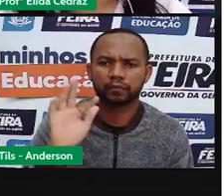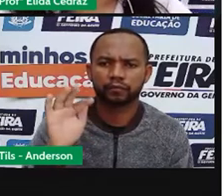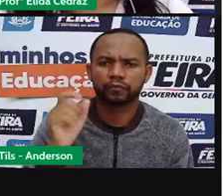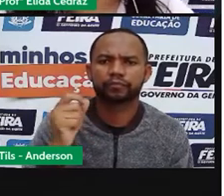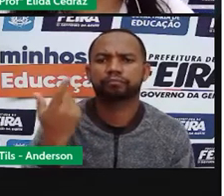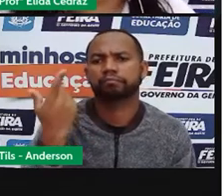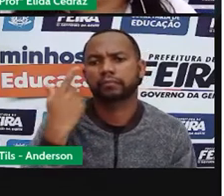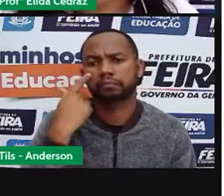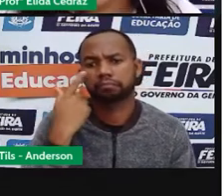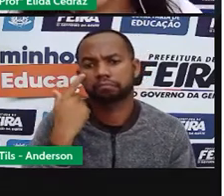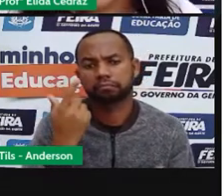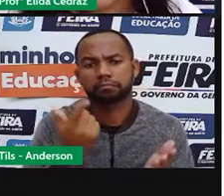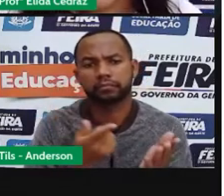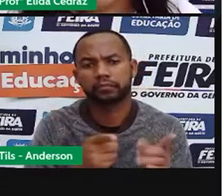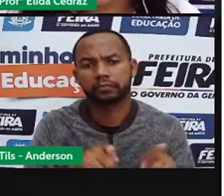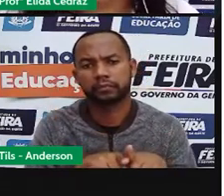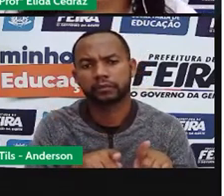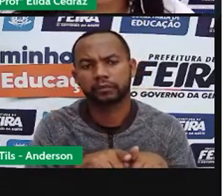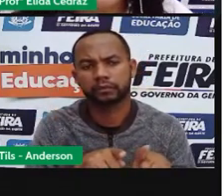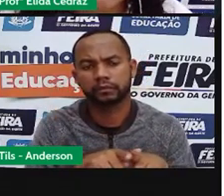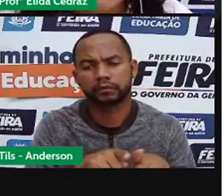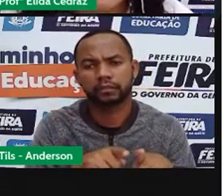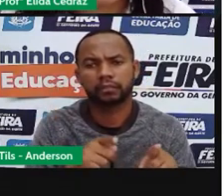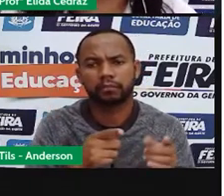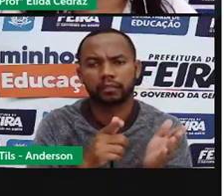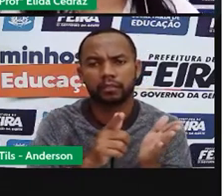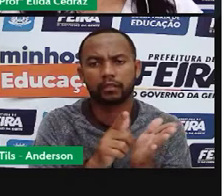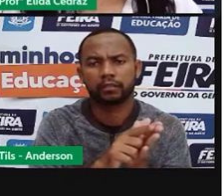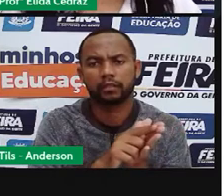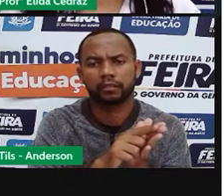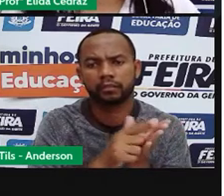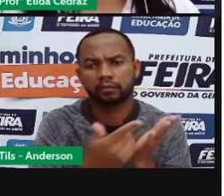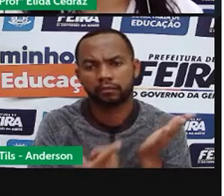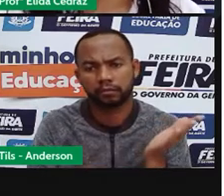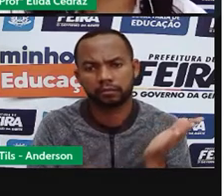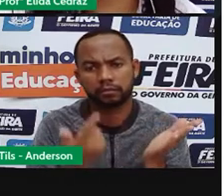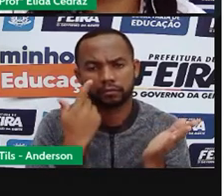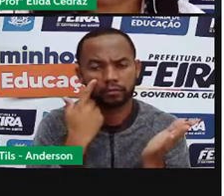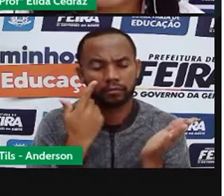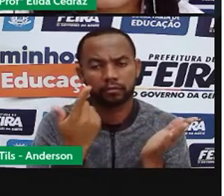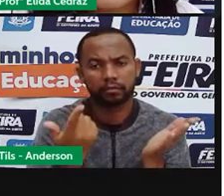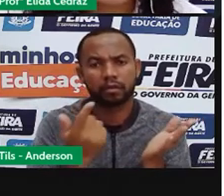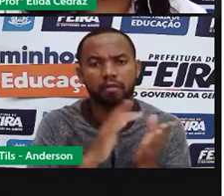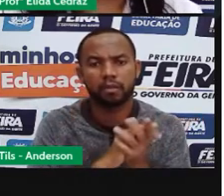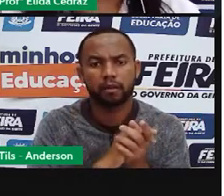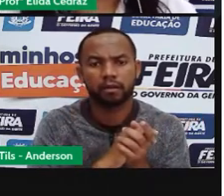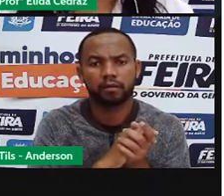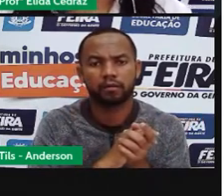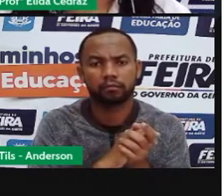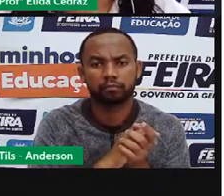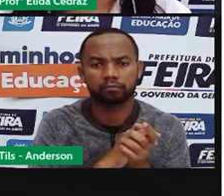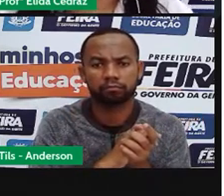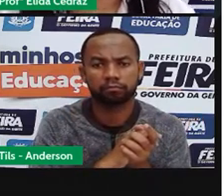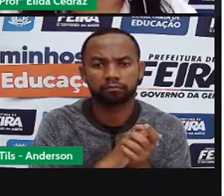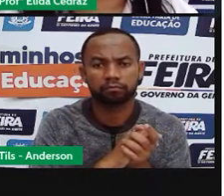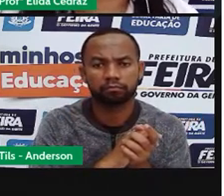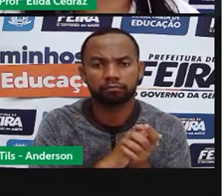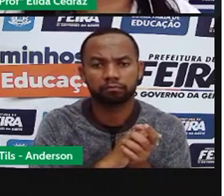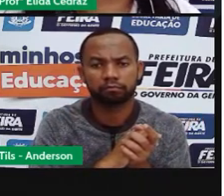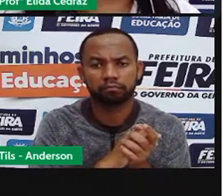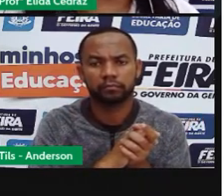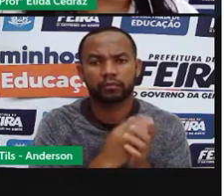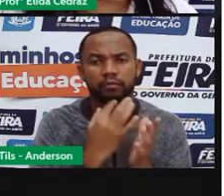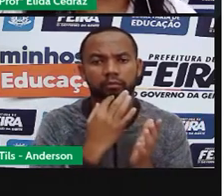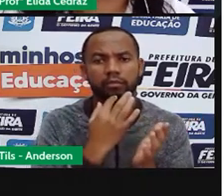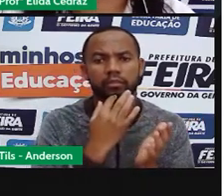iam para os carteiros que distribuíam a cavalo. Pois é, depois do correio surgiu o